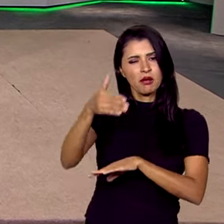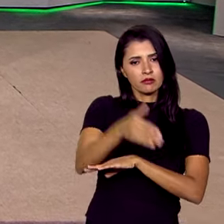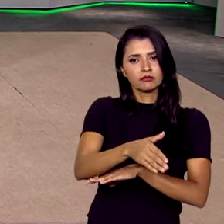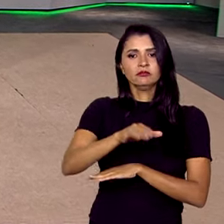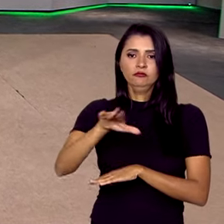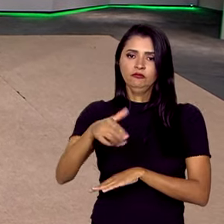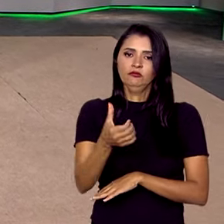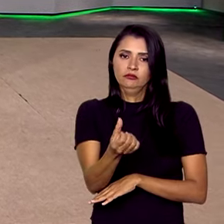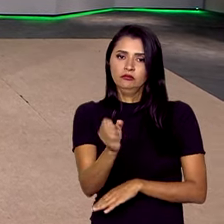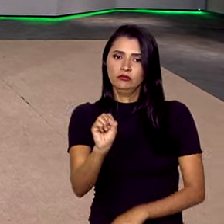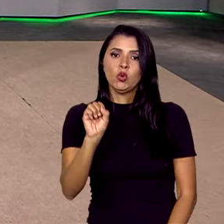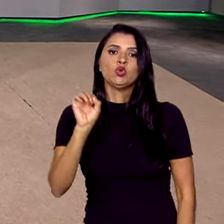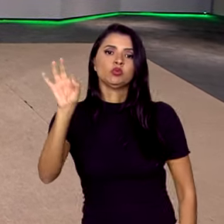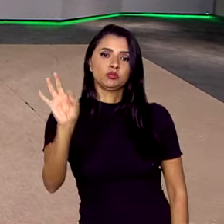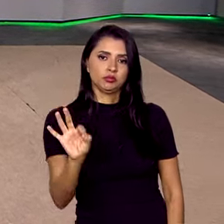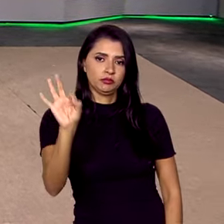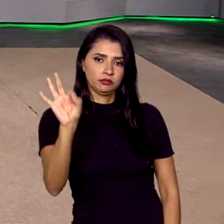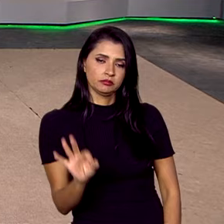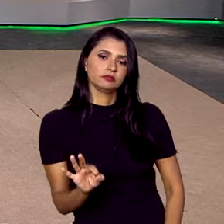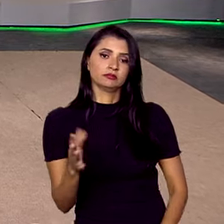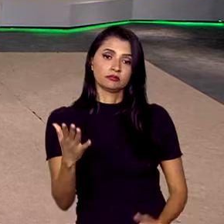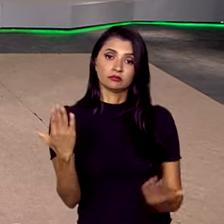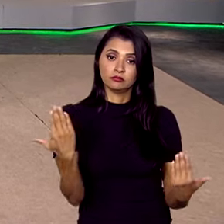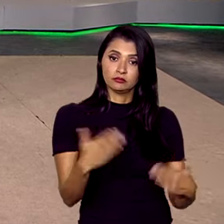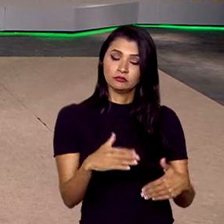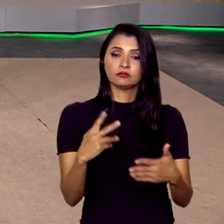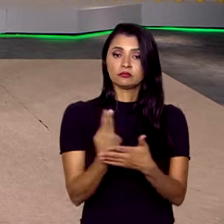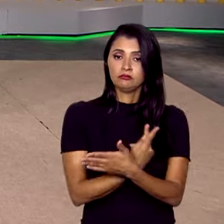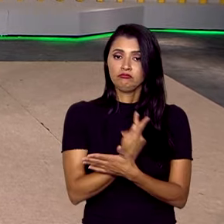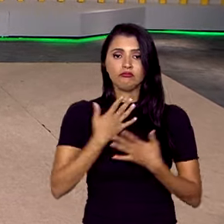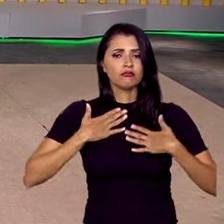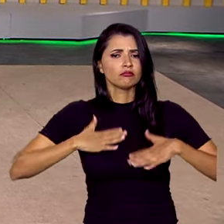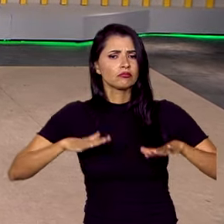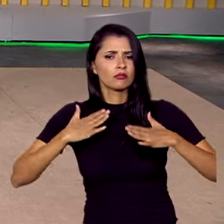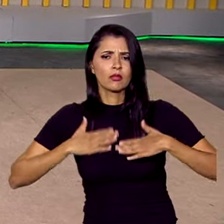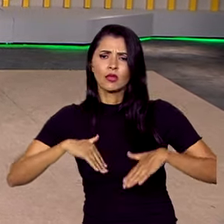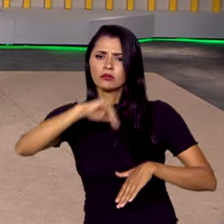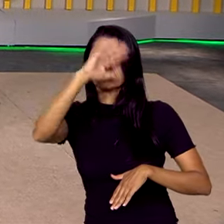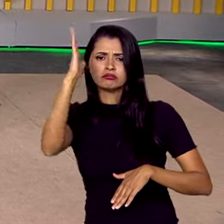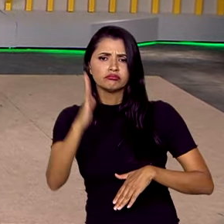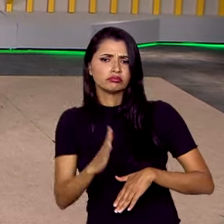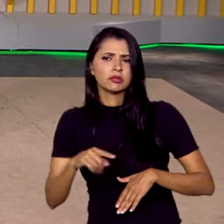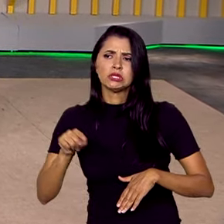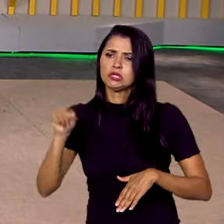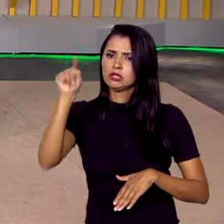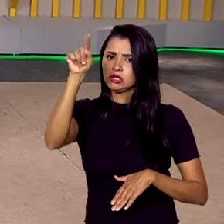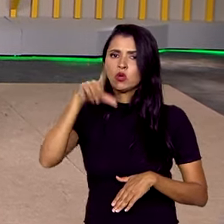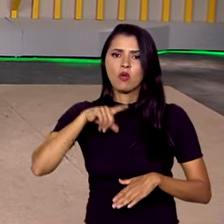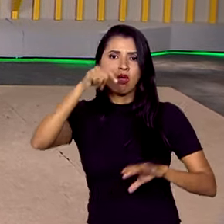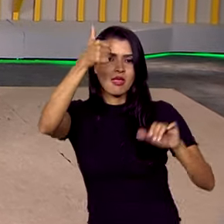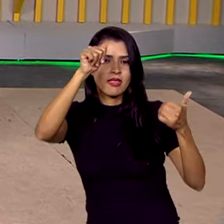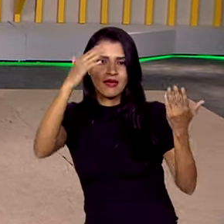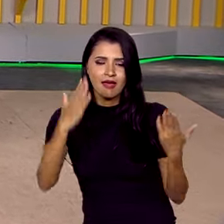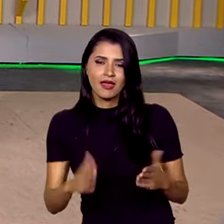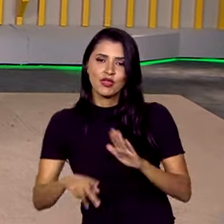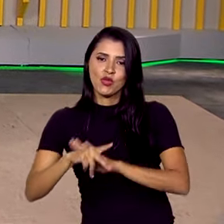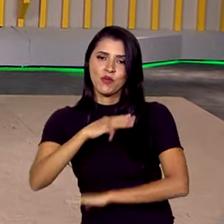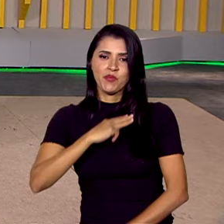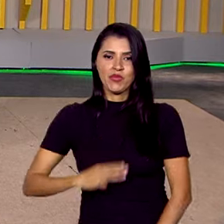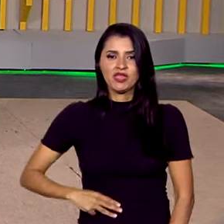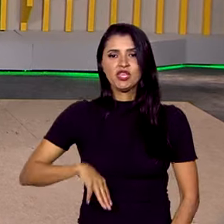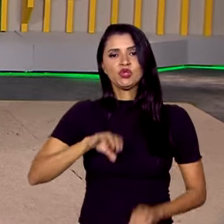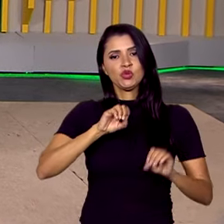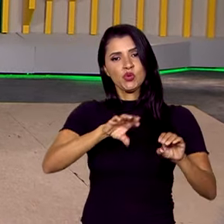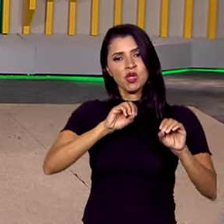foi de 68%. A aplicação ocorreu com tranquilidade em todo o país. Essa foi a análise do ministro da Educação,